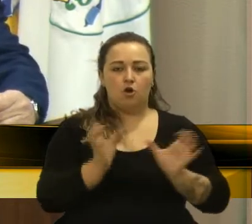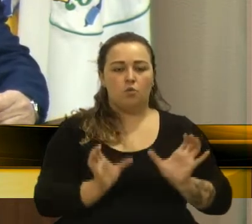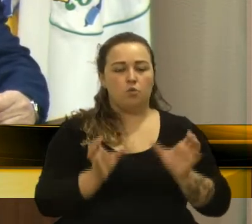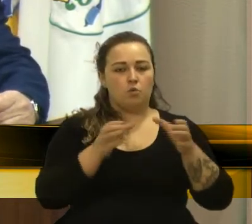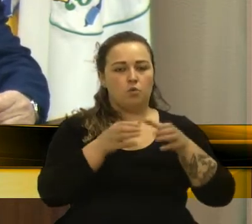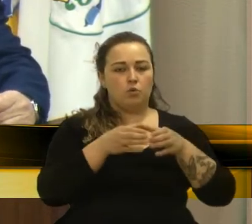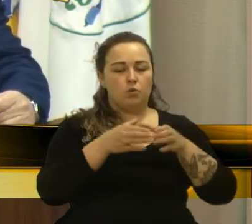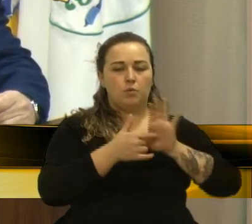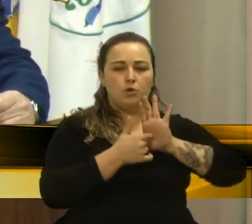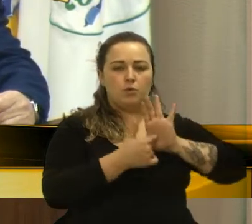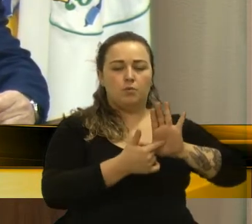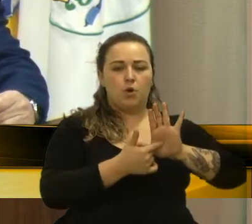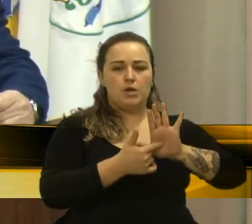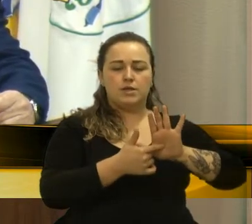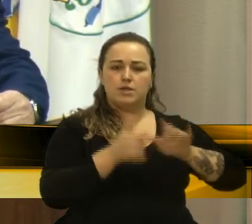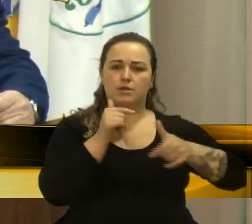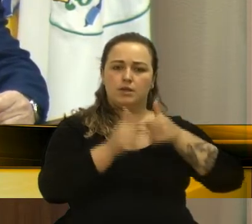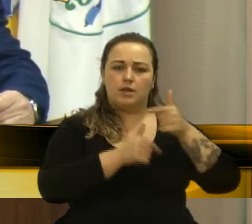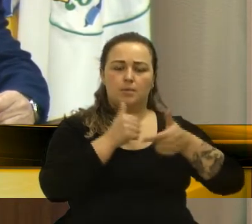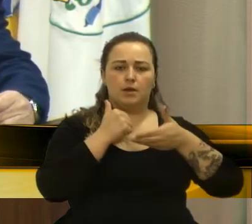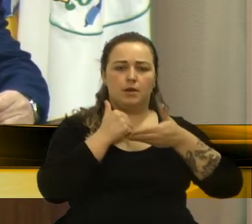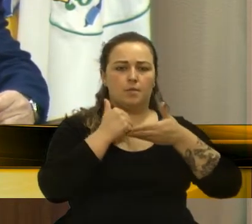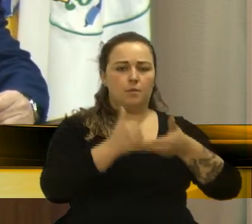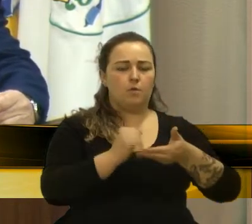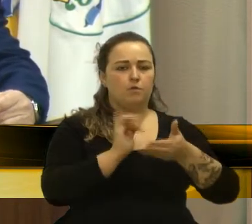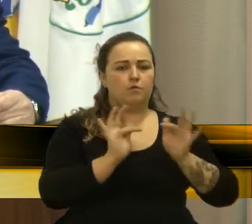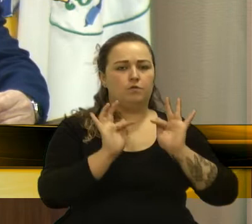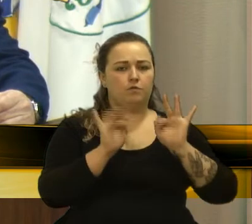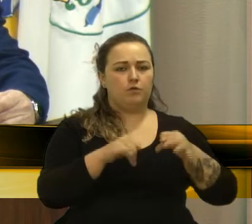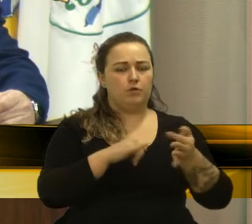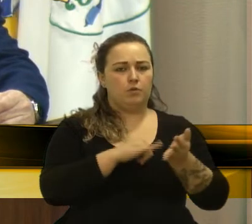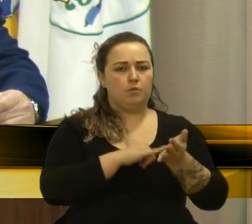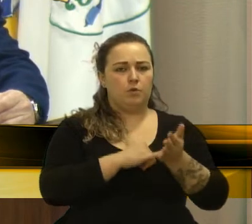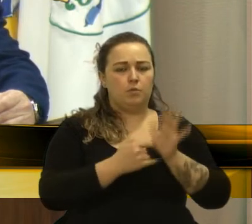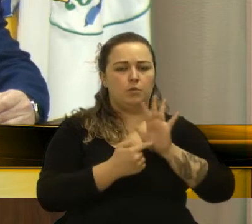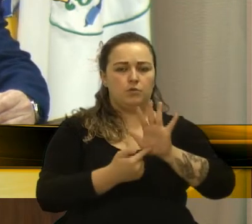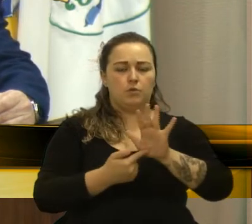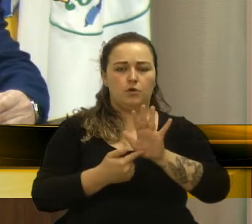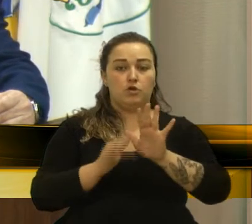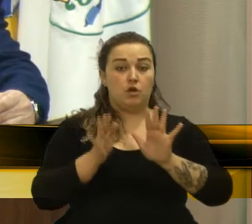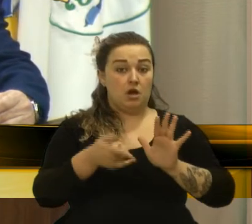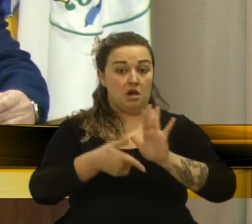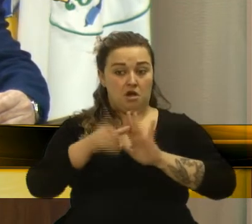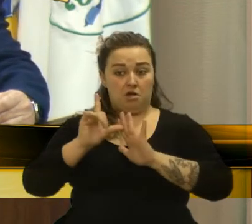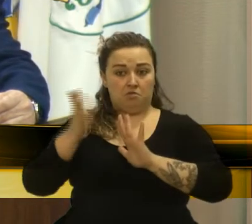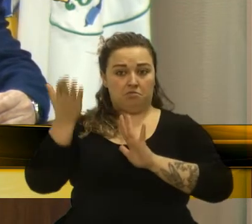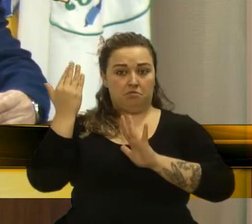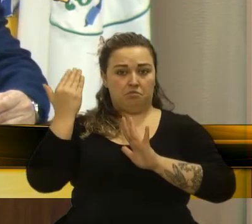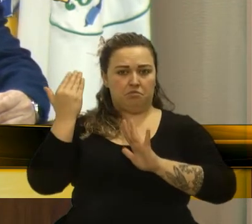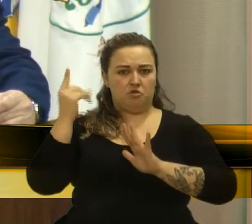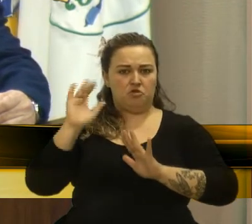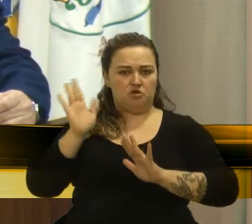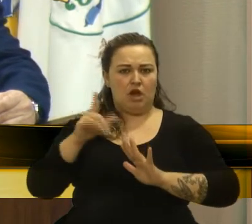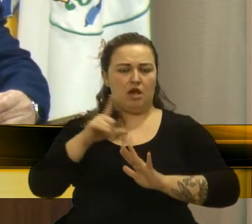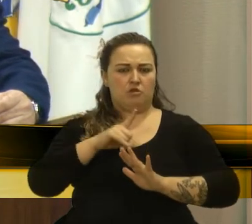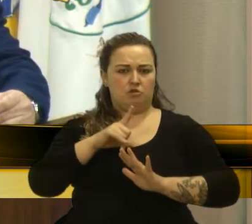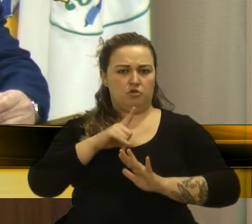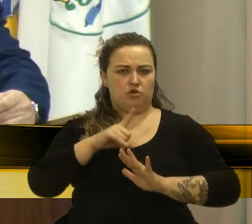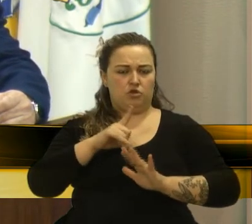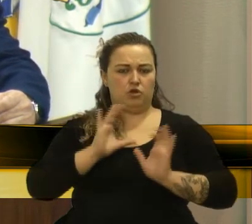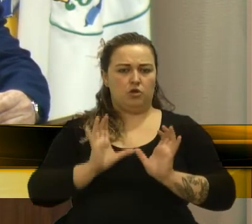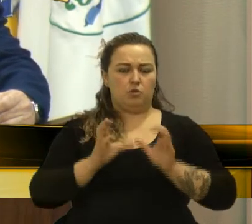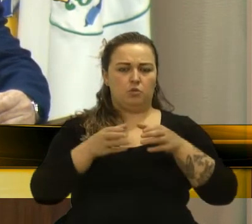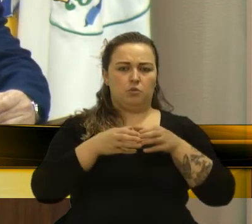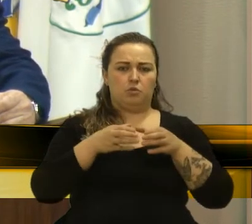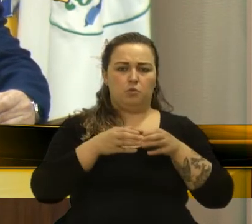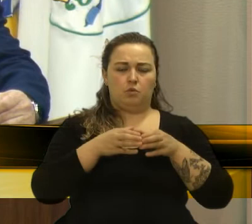que prestou um grande serviço e que a gente vai mostrar aí, cujos vereadores que integravam na época eram o Guila, Guila Seben,